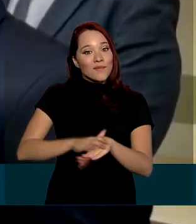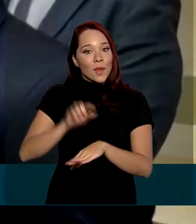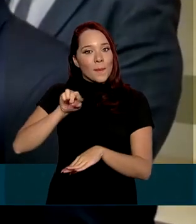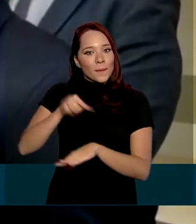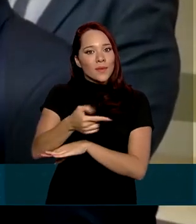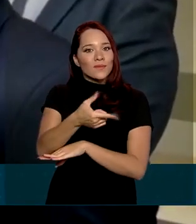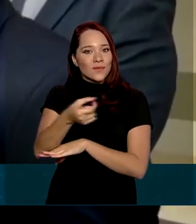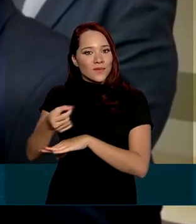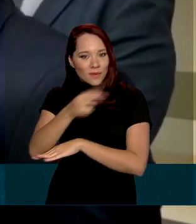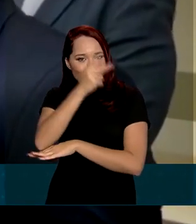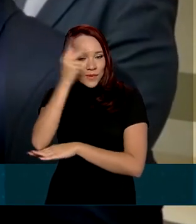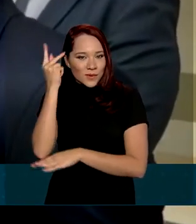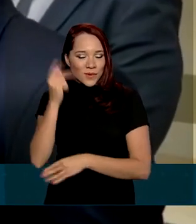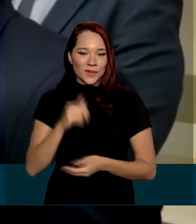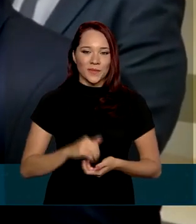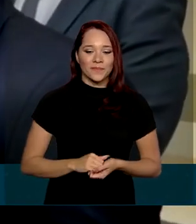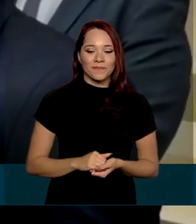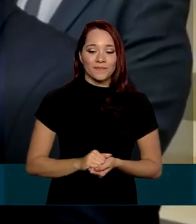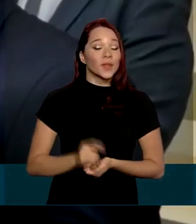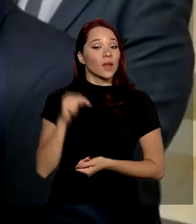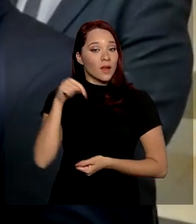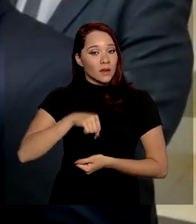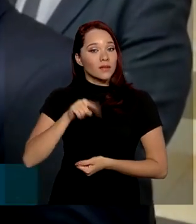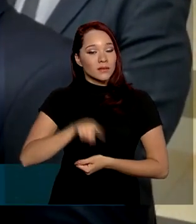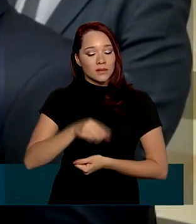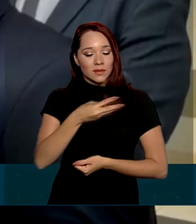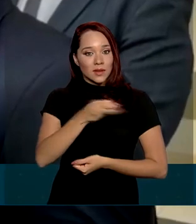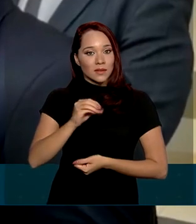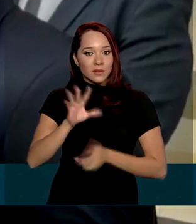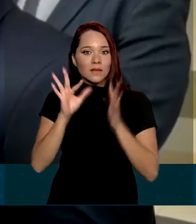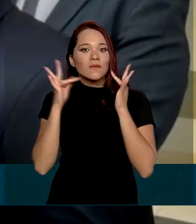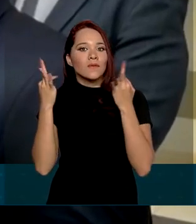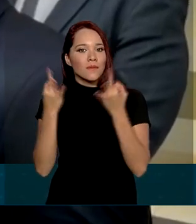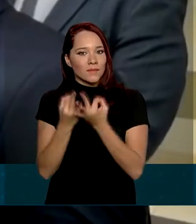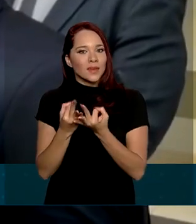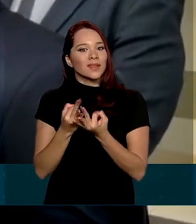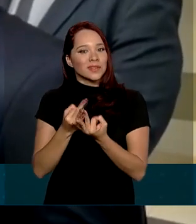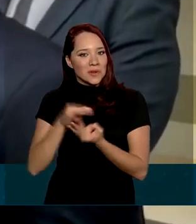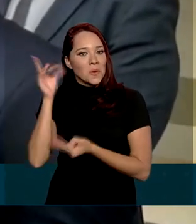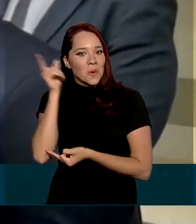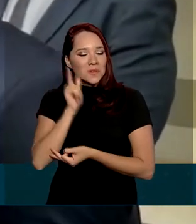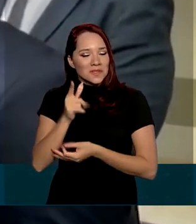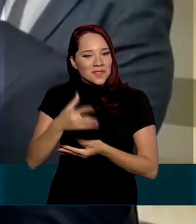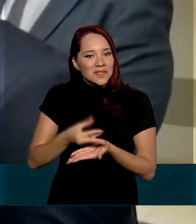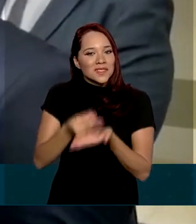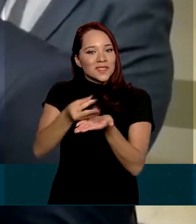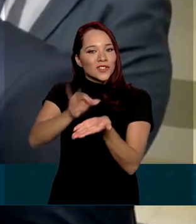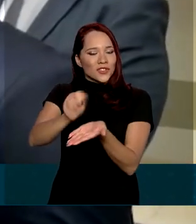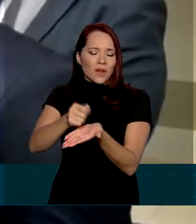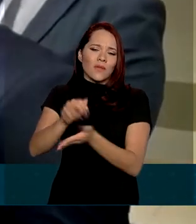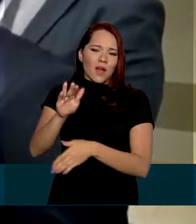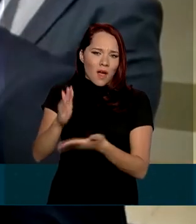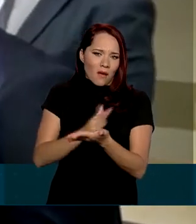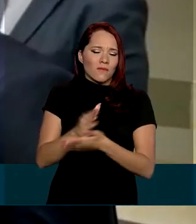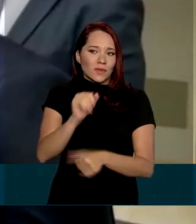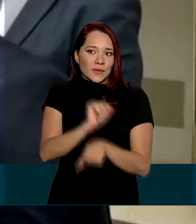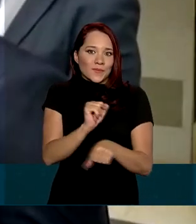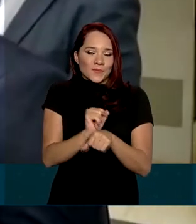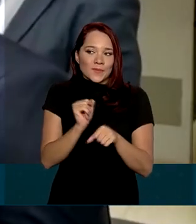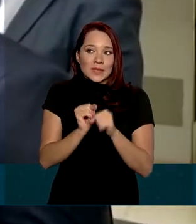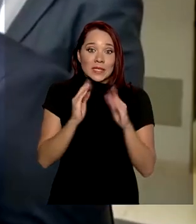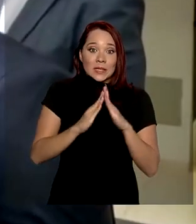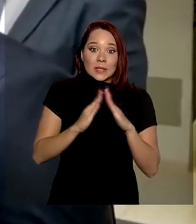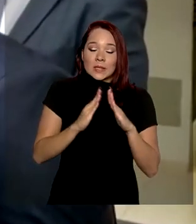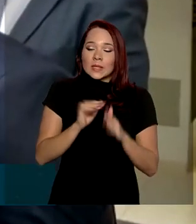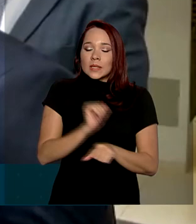.200 pessoas. Aqui são 300 famílias contempladas. Algumas aguardam a sua moradia há